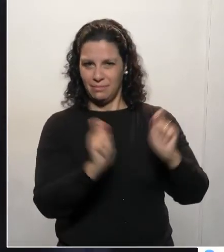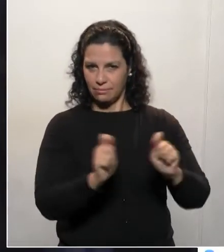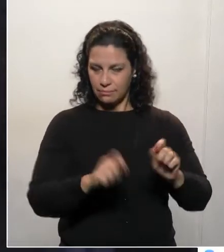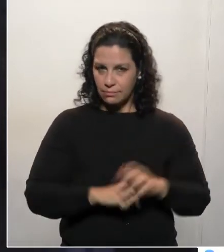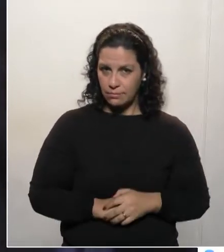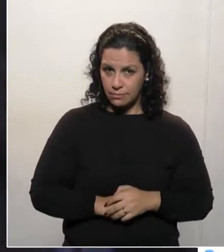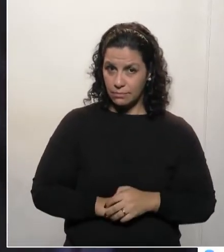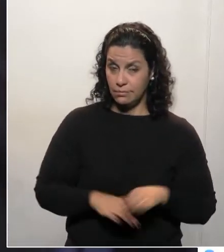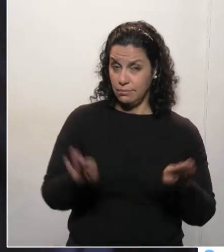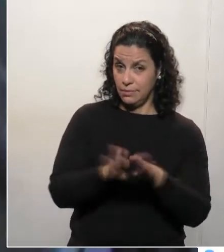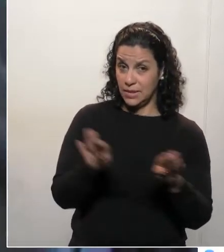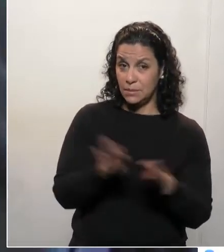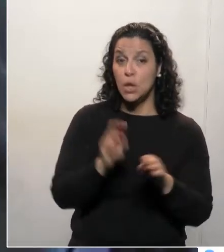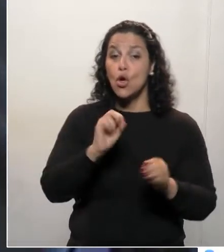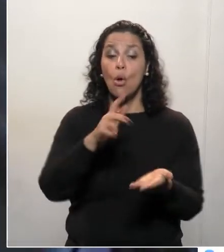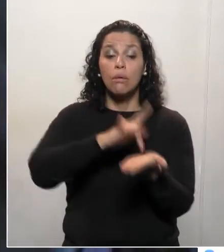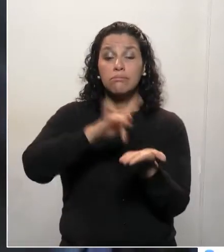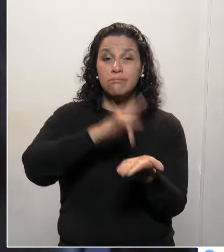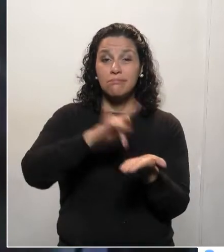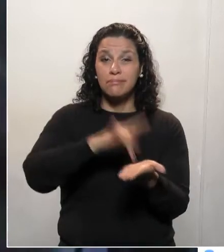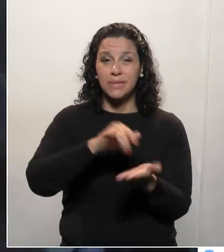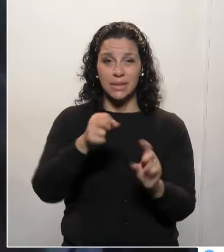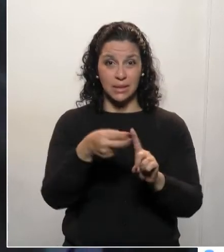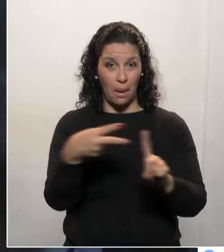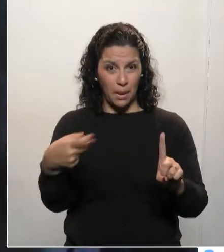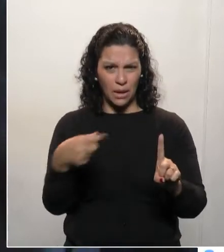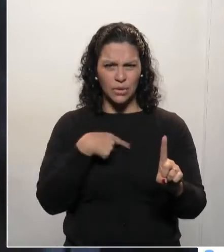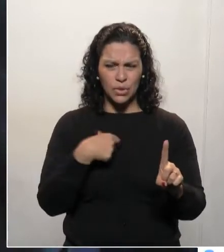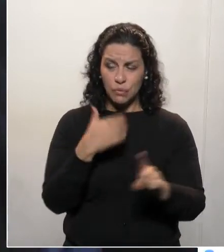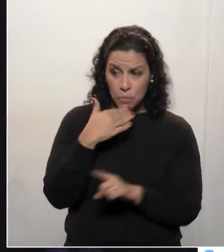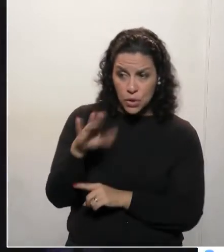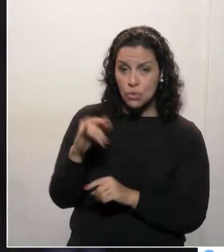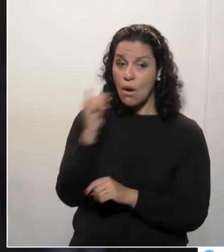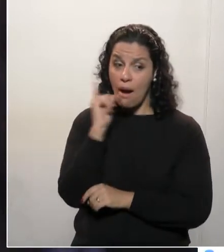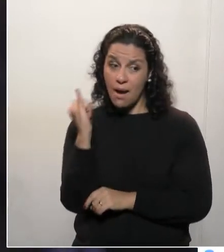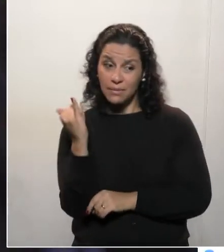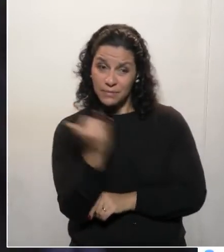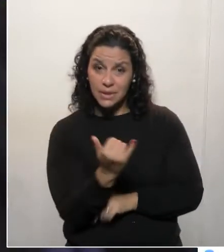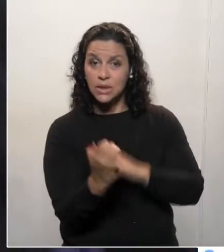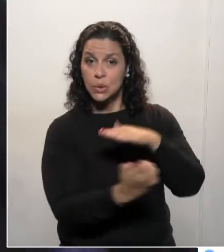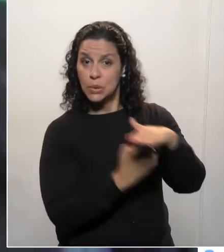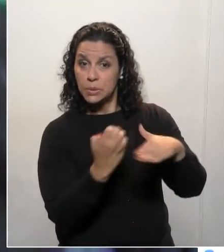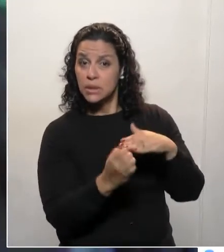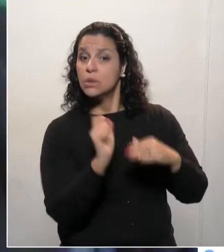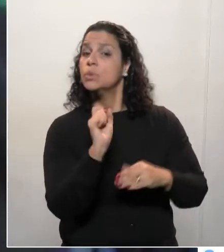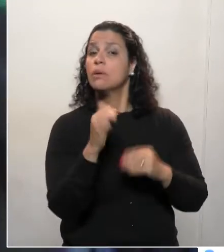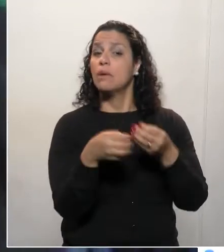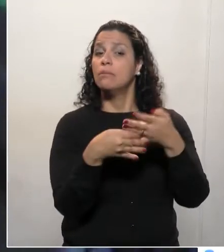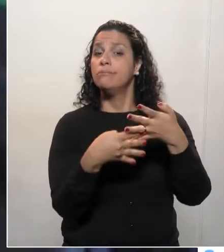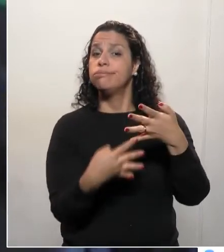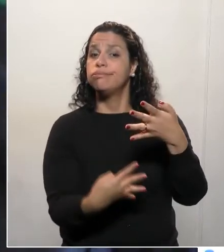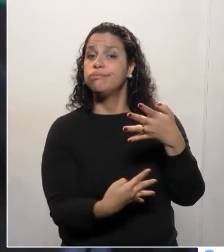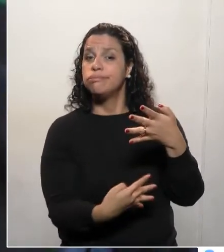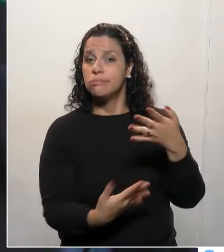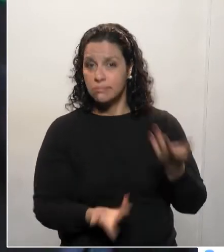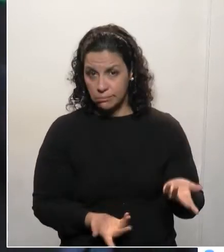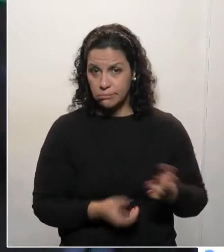menos no aplicativo ou na solicitação avise o empresário que